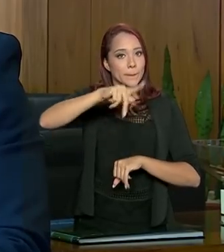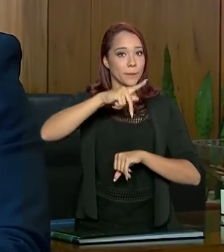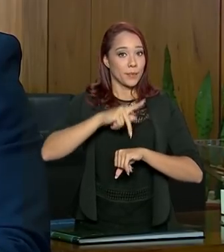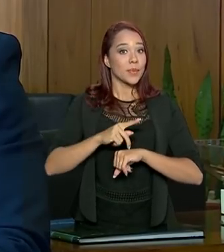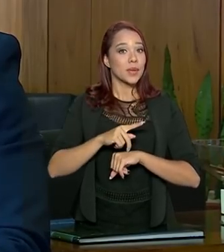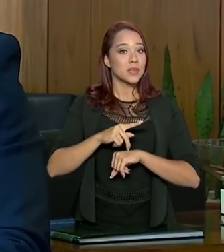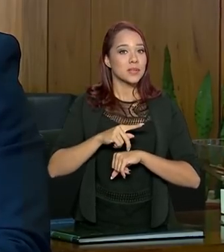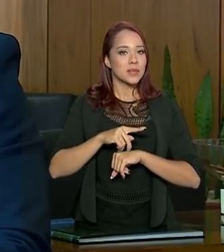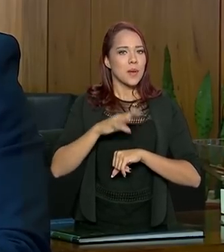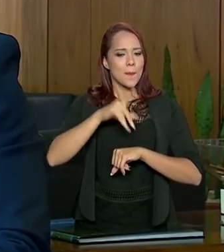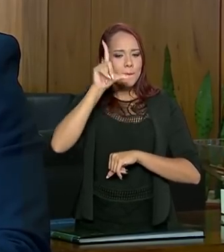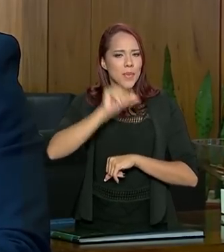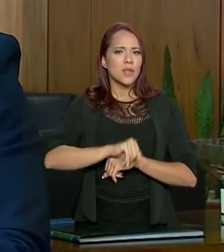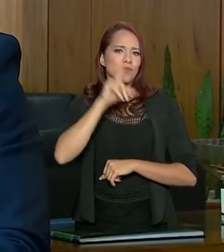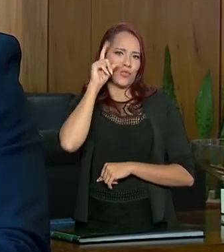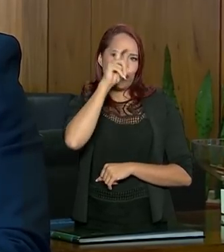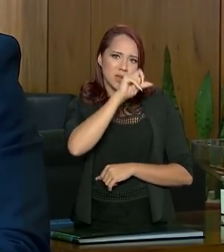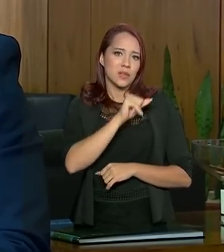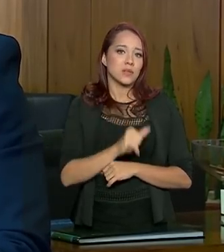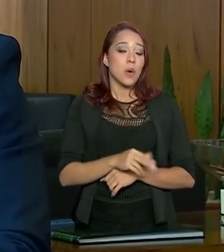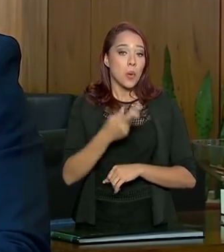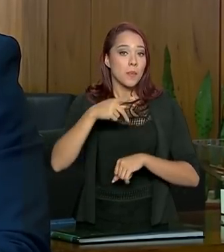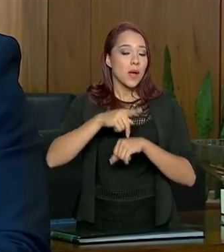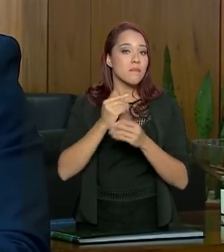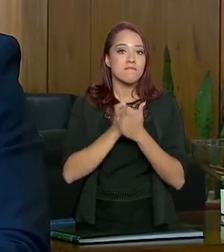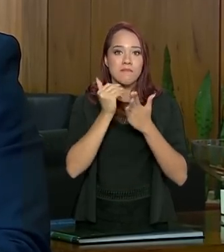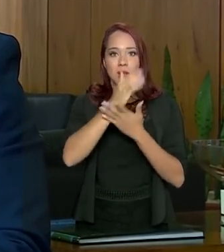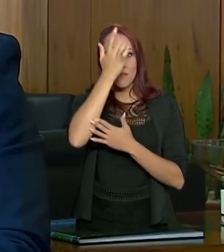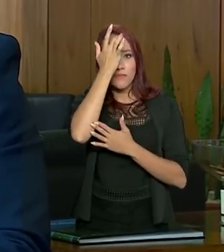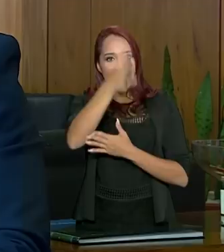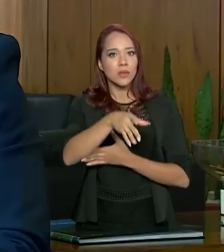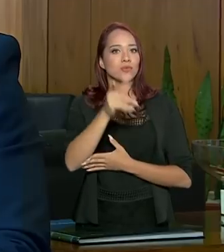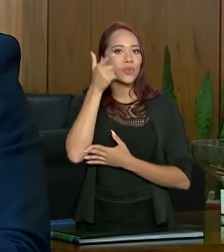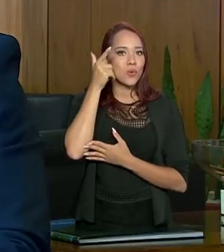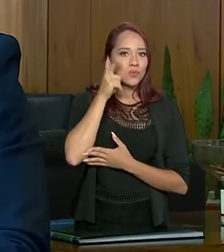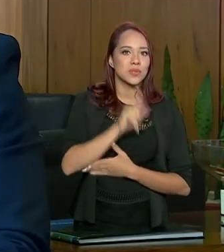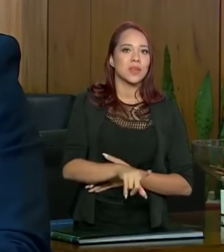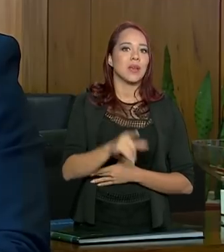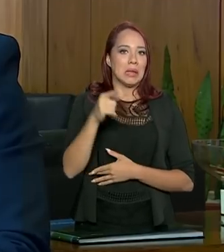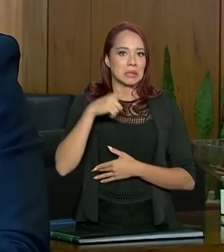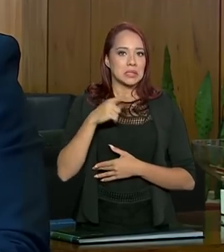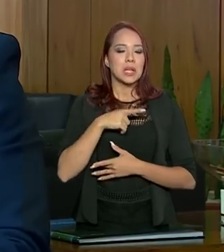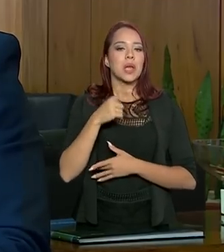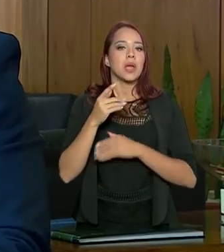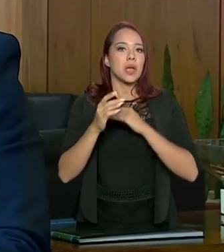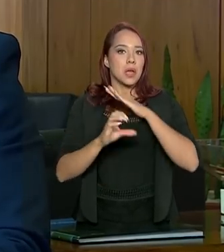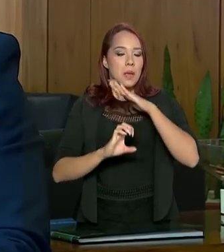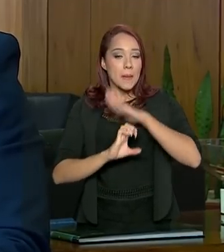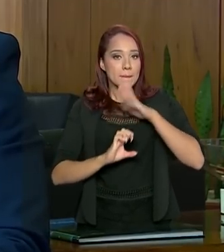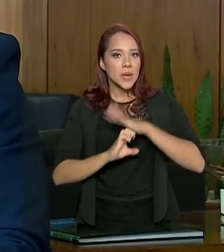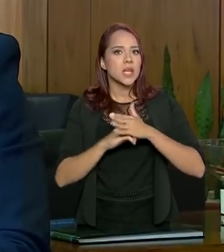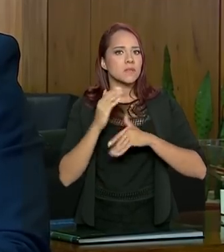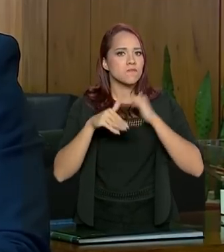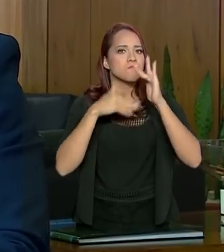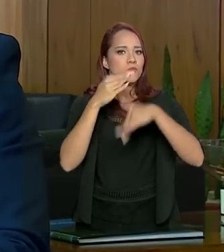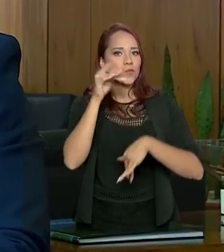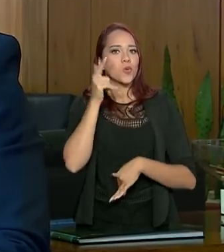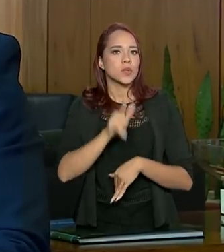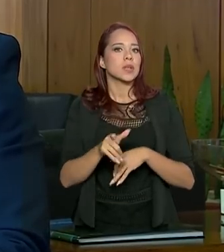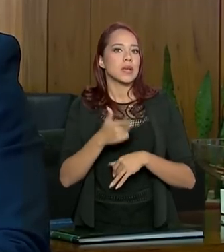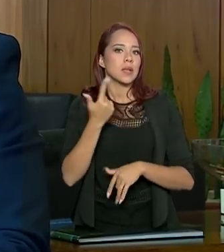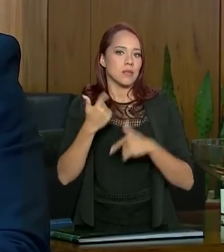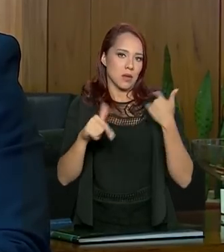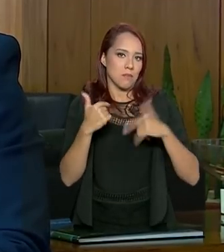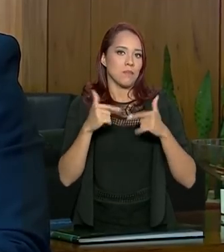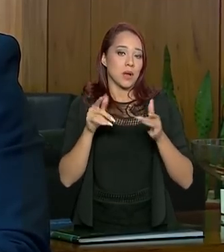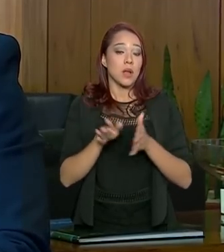um país menos complicado, um país mais fácil de ter um empreendedor aqui, de gerar empregos, para